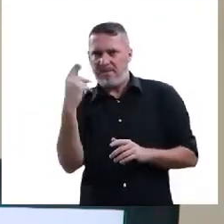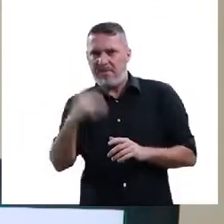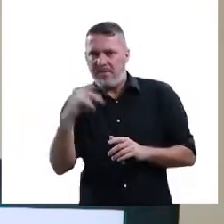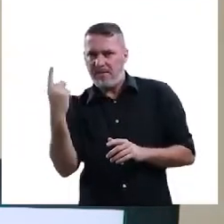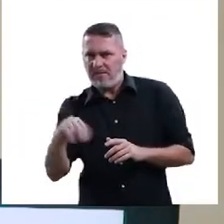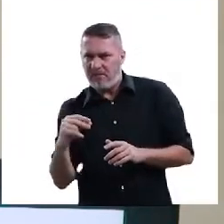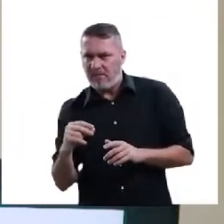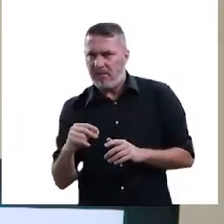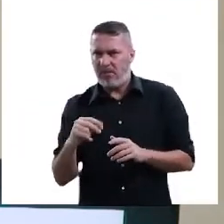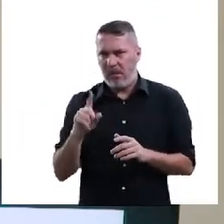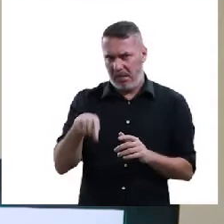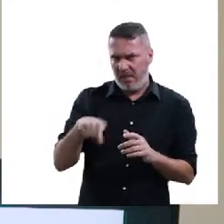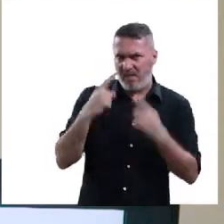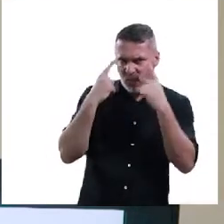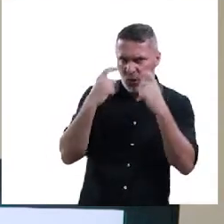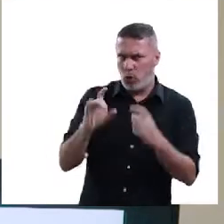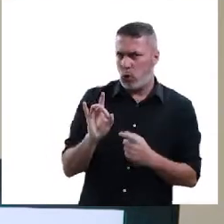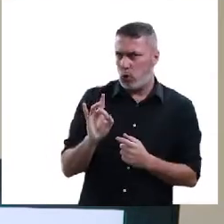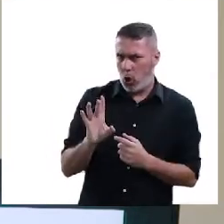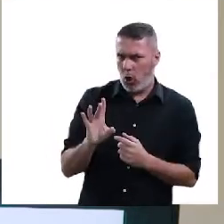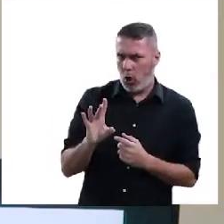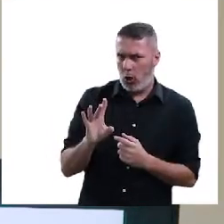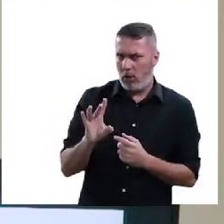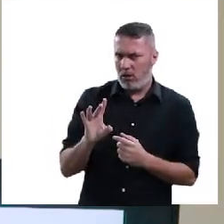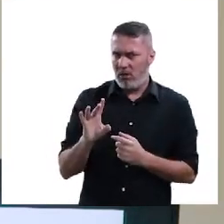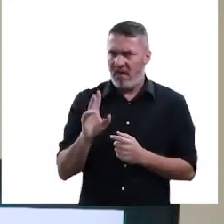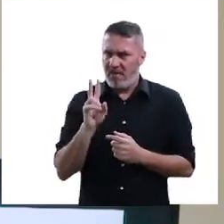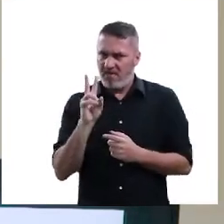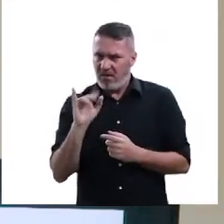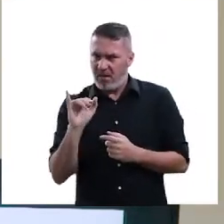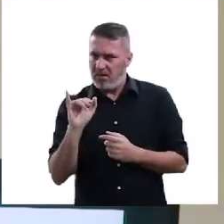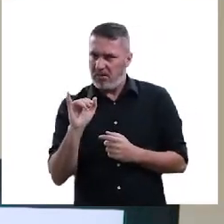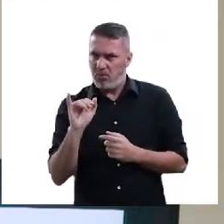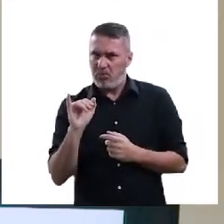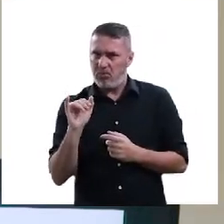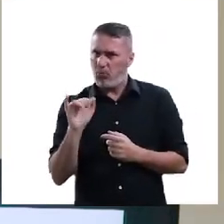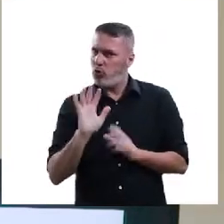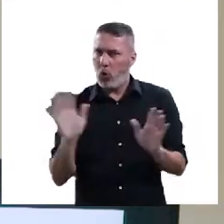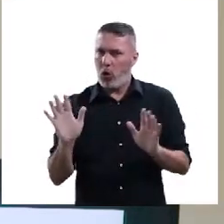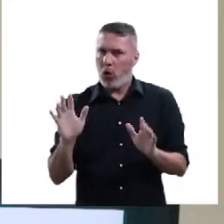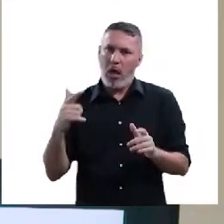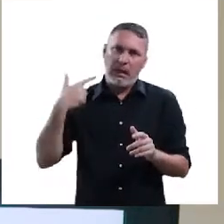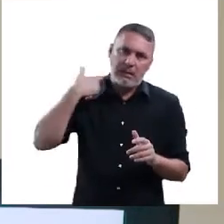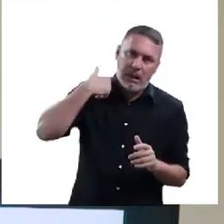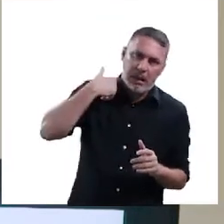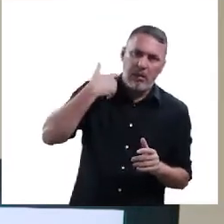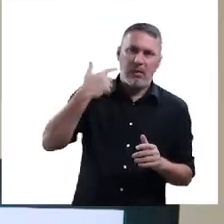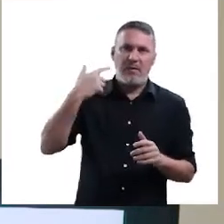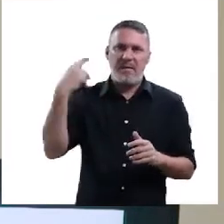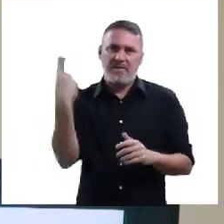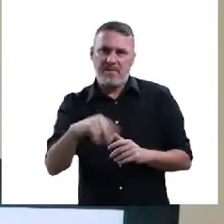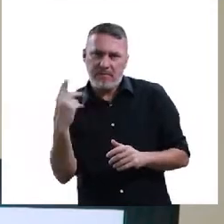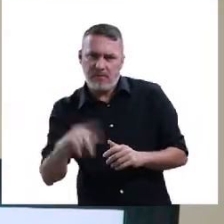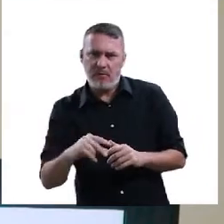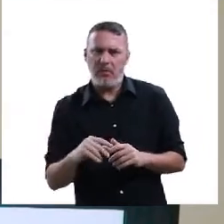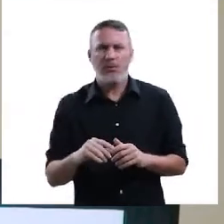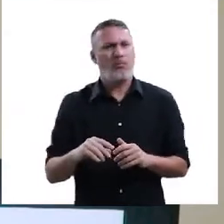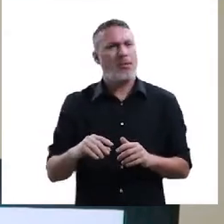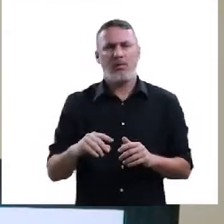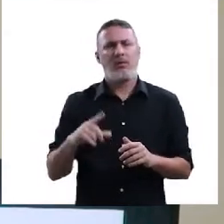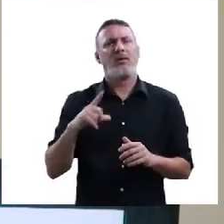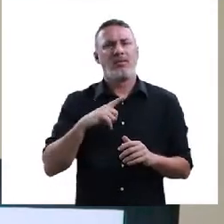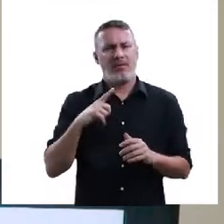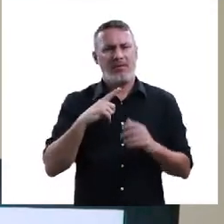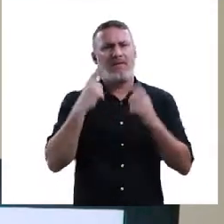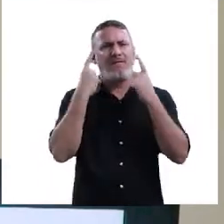batendo em outra pessoa. Às vezes, a violência, ela vai se restringir, vai se resumir apenas nisso. Mas